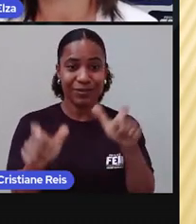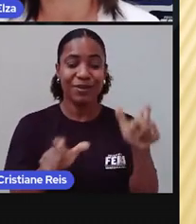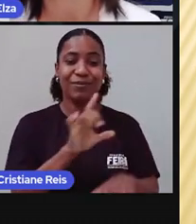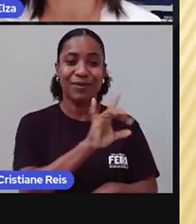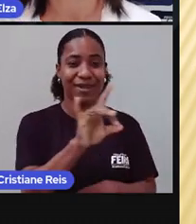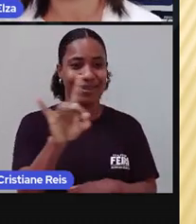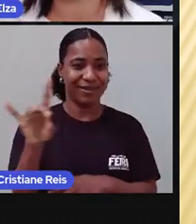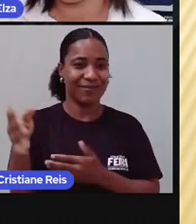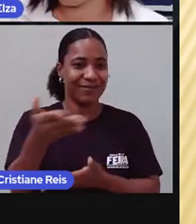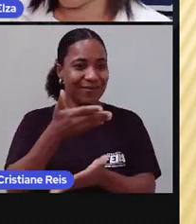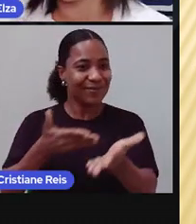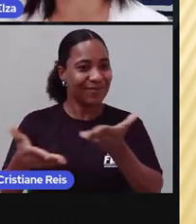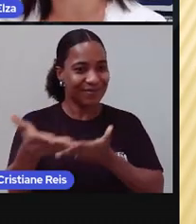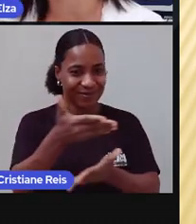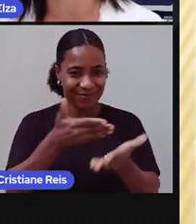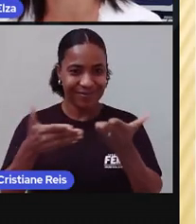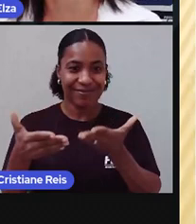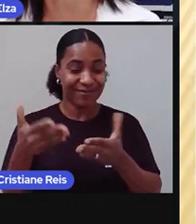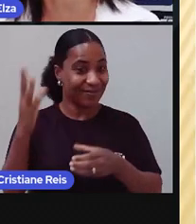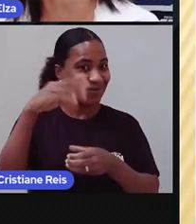interação na realidade.